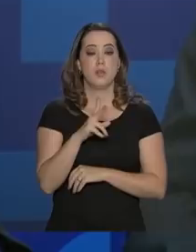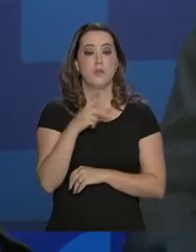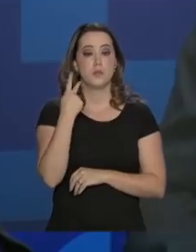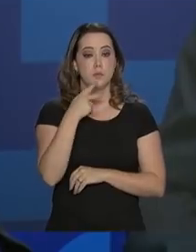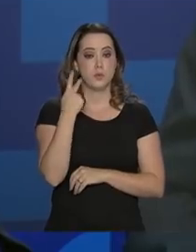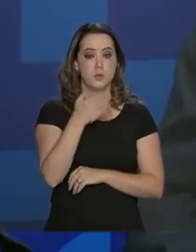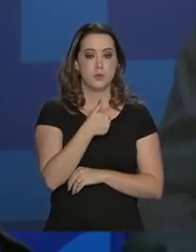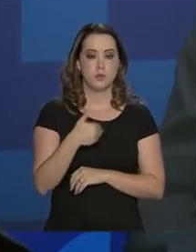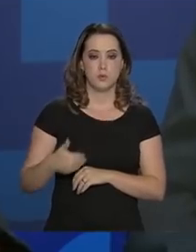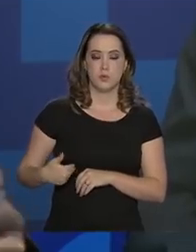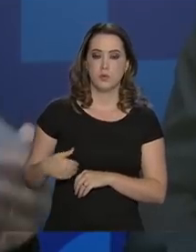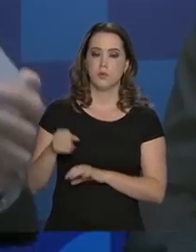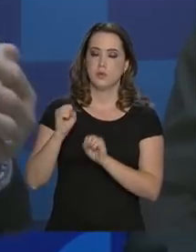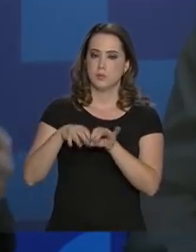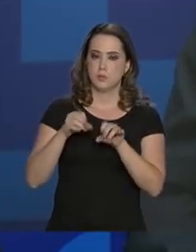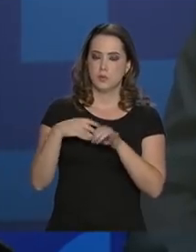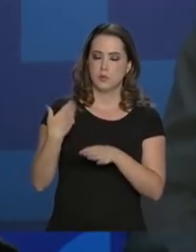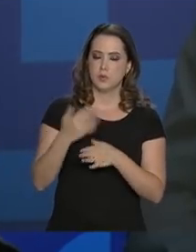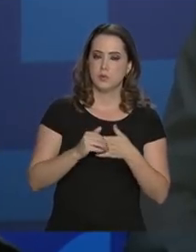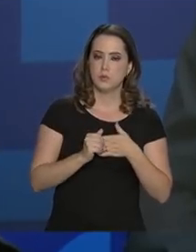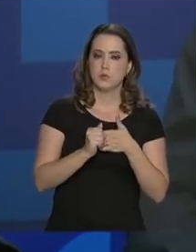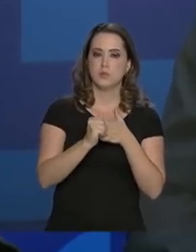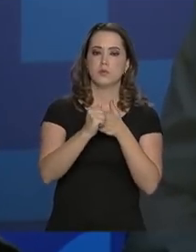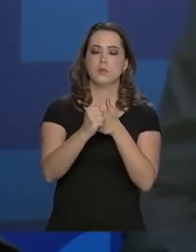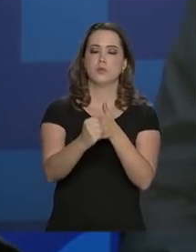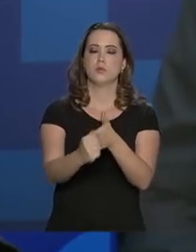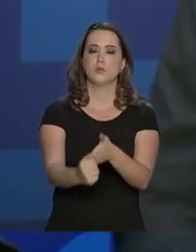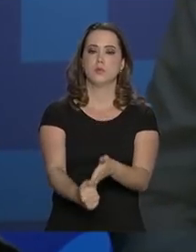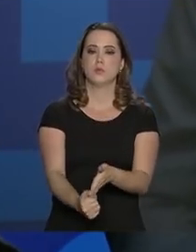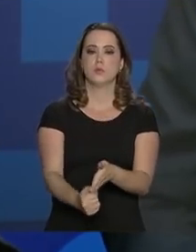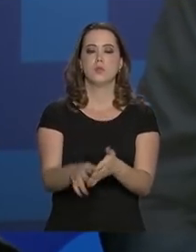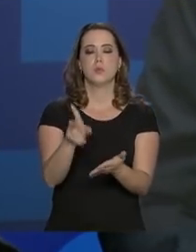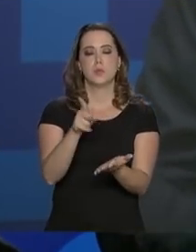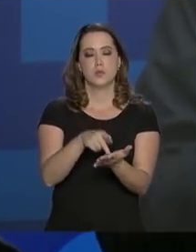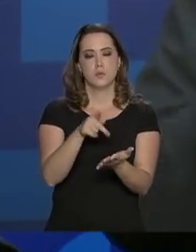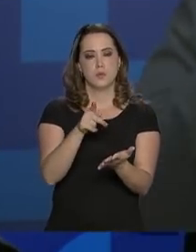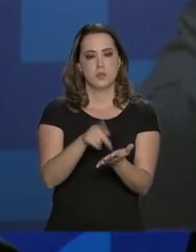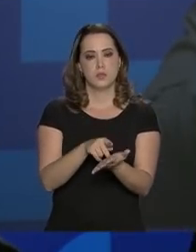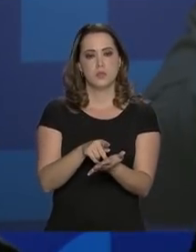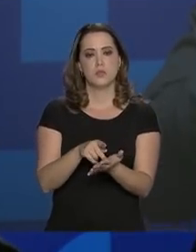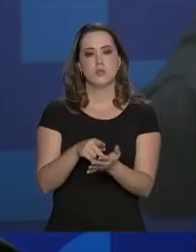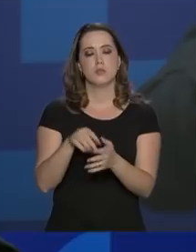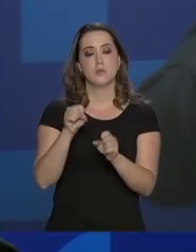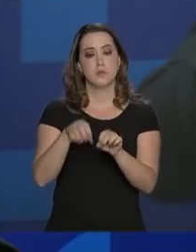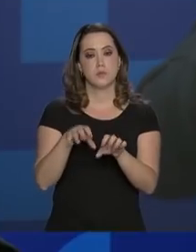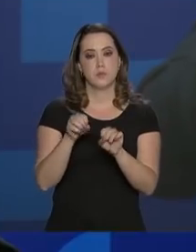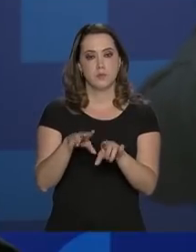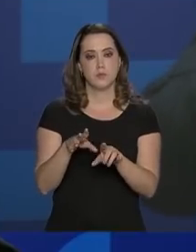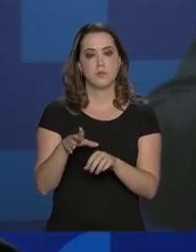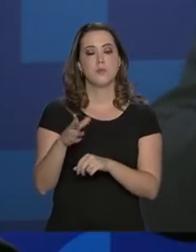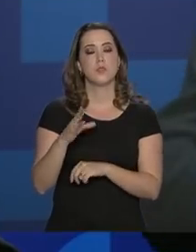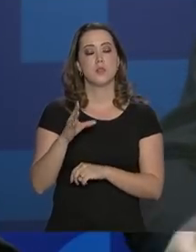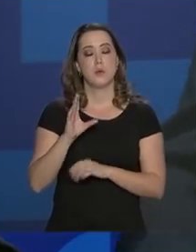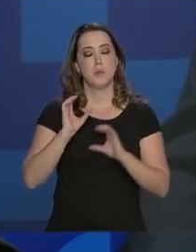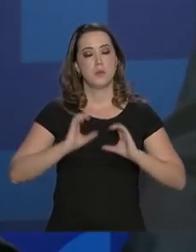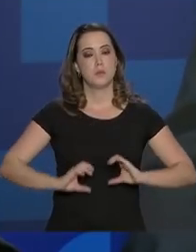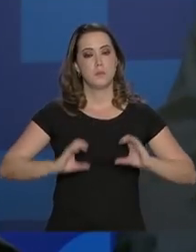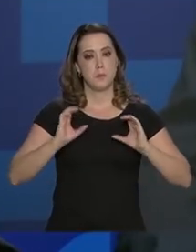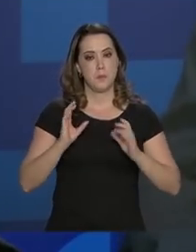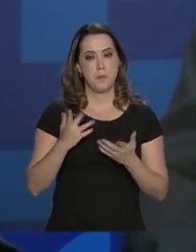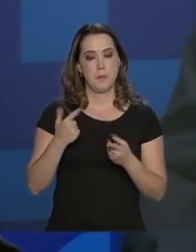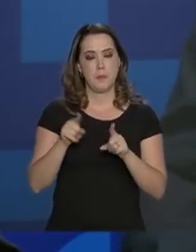públicas e educacionais que nos conduzam a uma verdadeira educação para a cidadania.